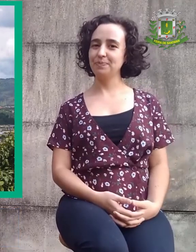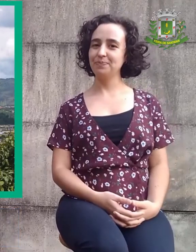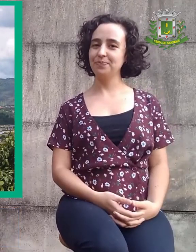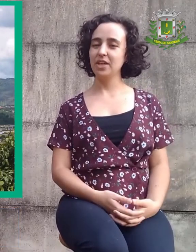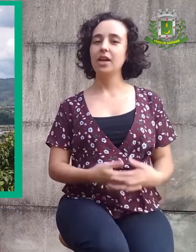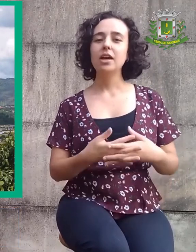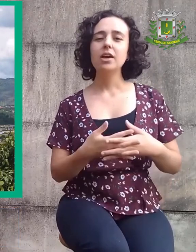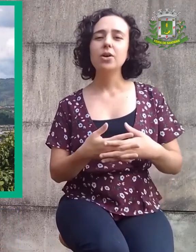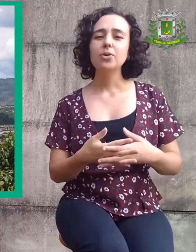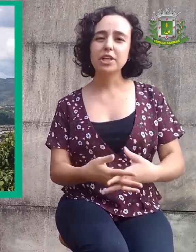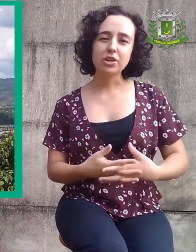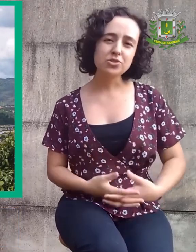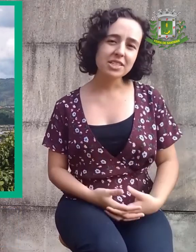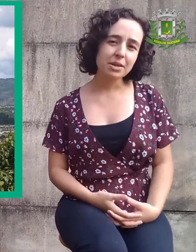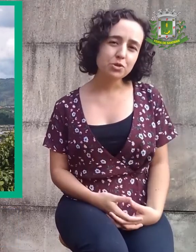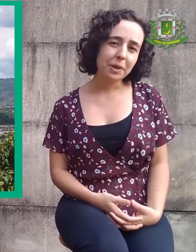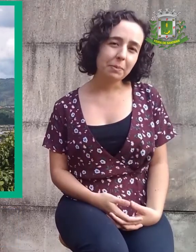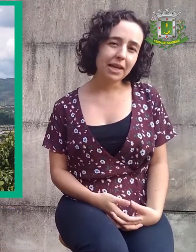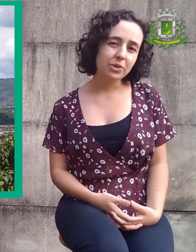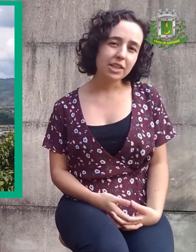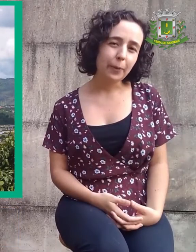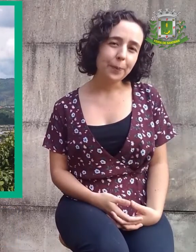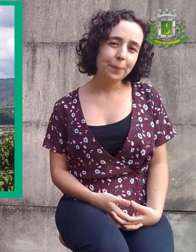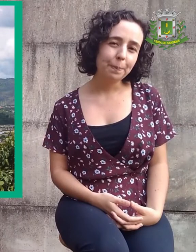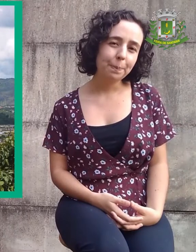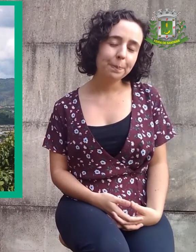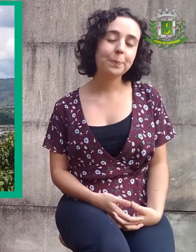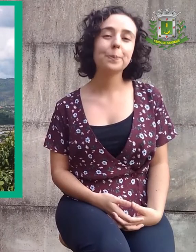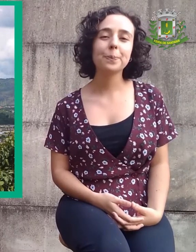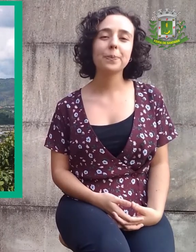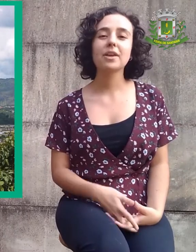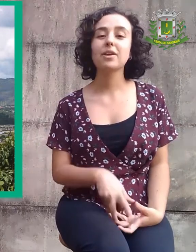paisagem. O que nós fazemos primeiro, então?